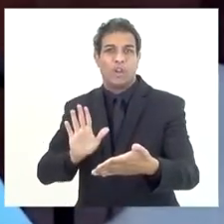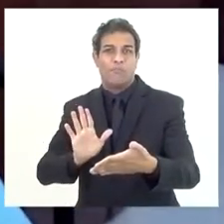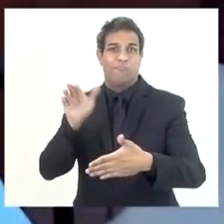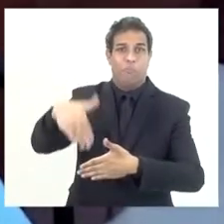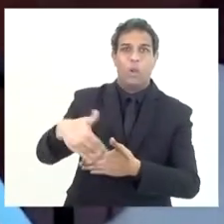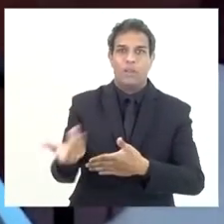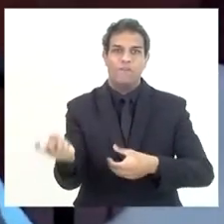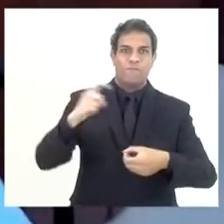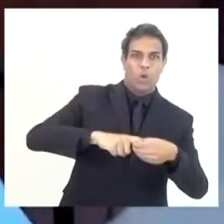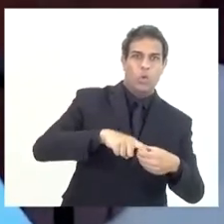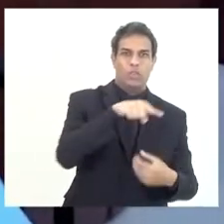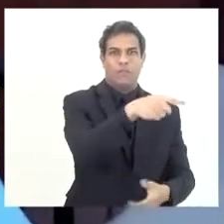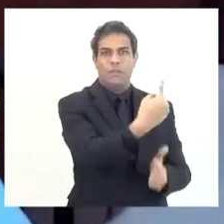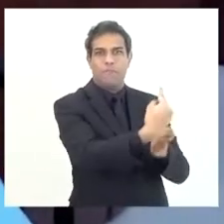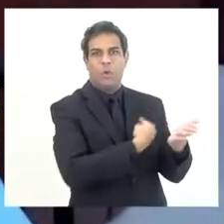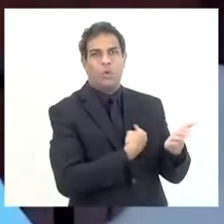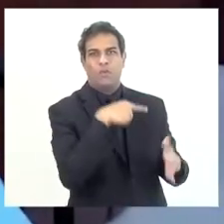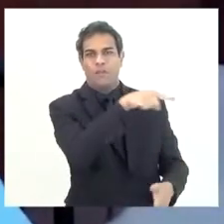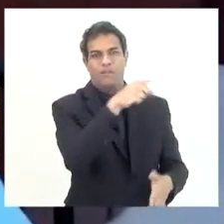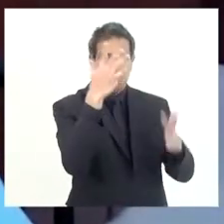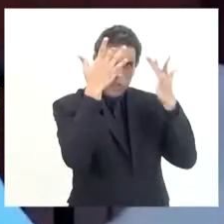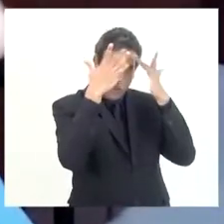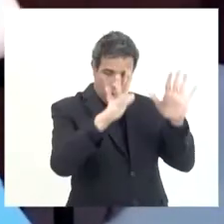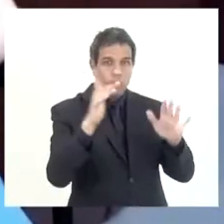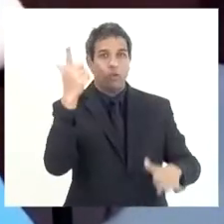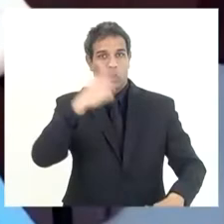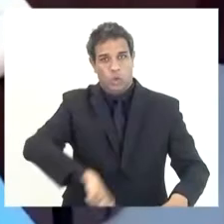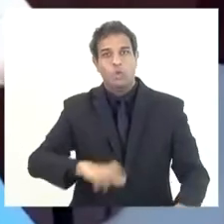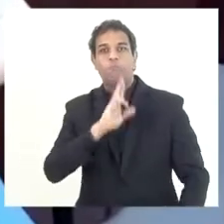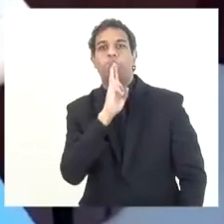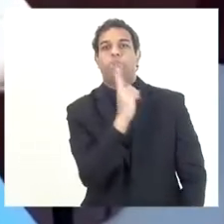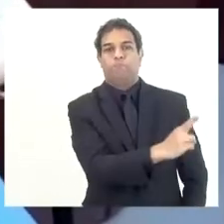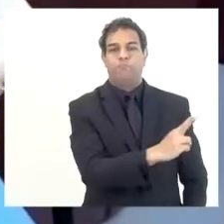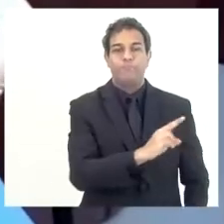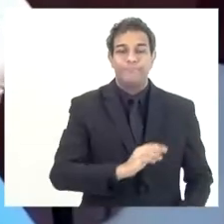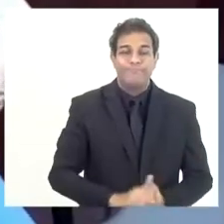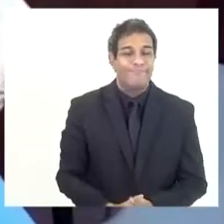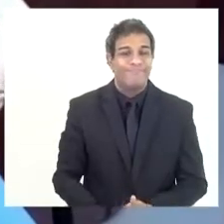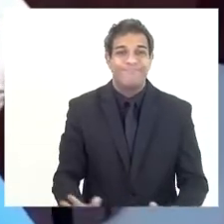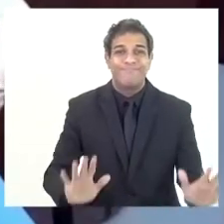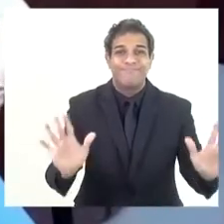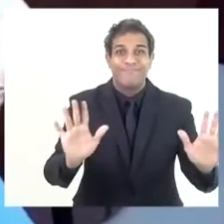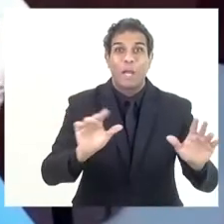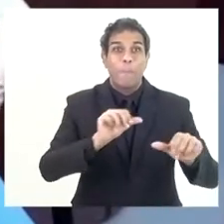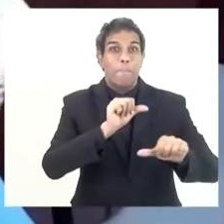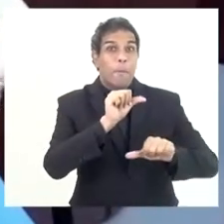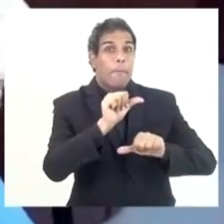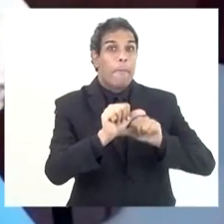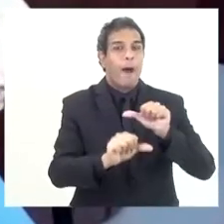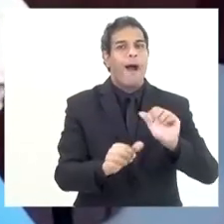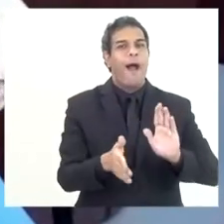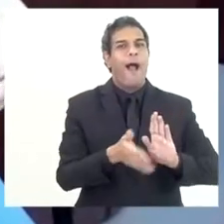por isso que vossa excelência não entendeu. Então, o que acontece? Não é que mudou